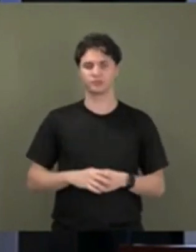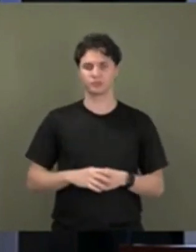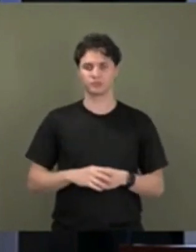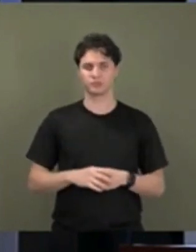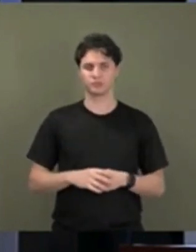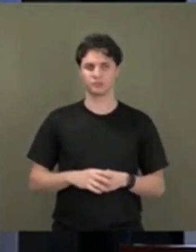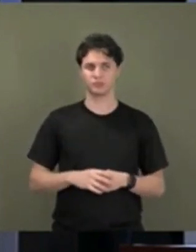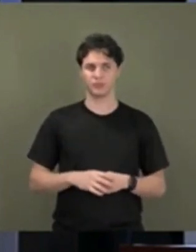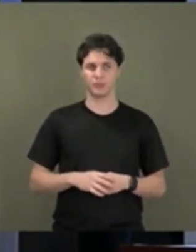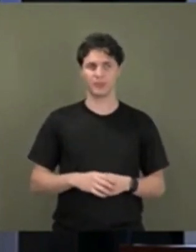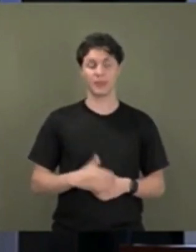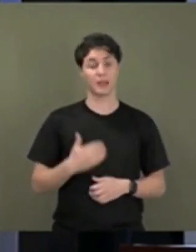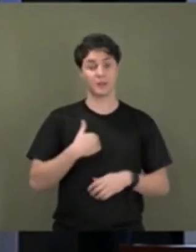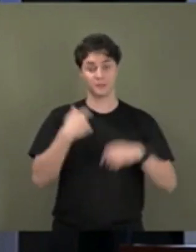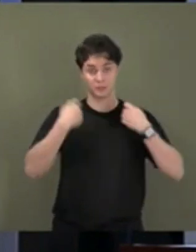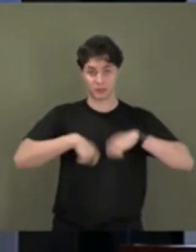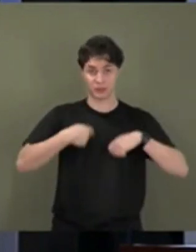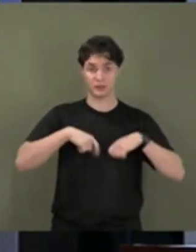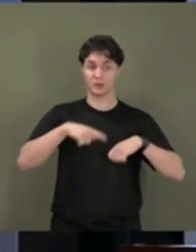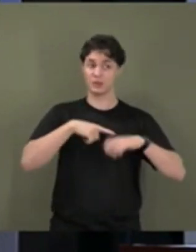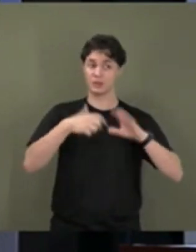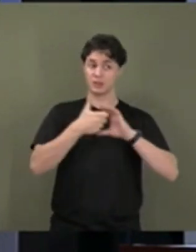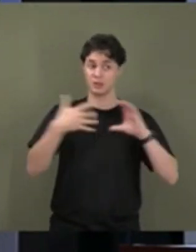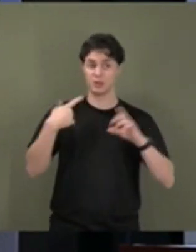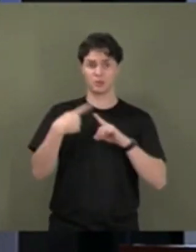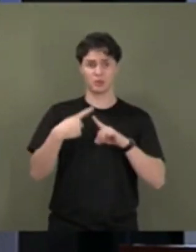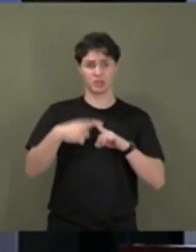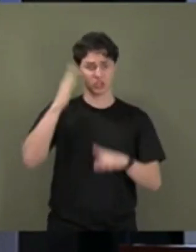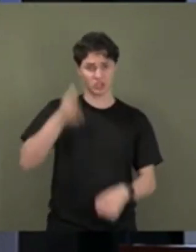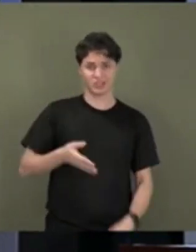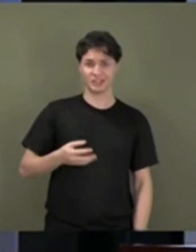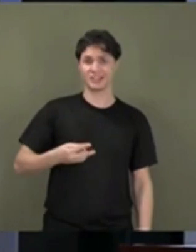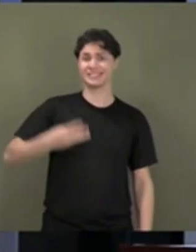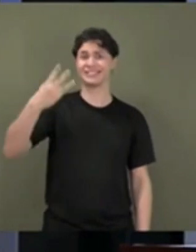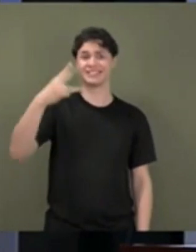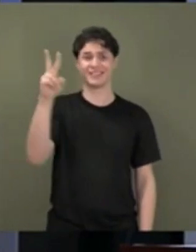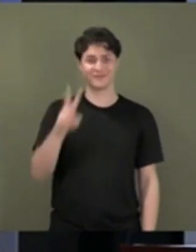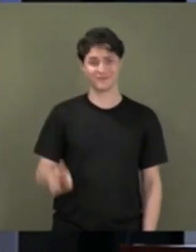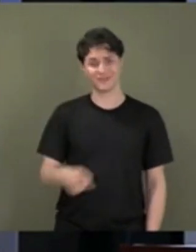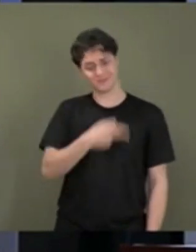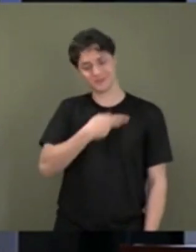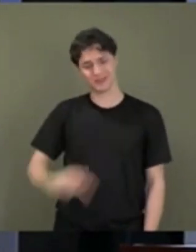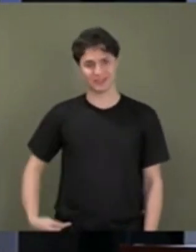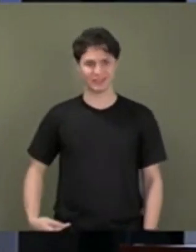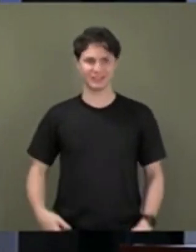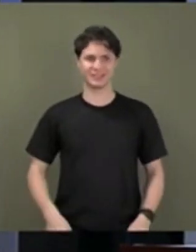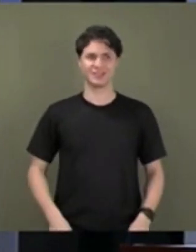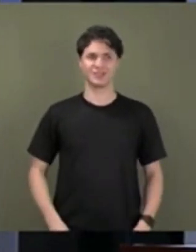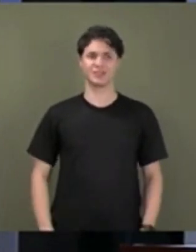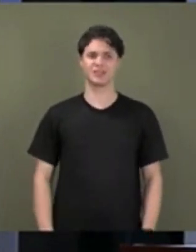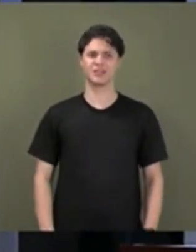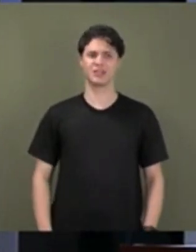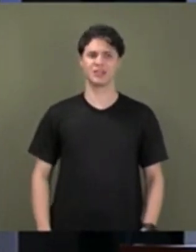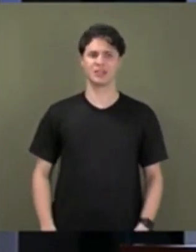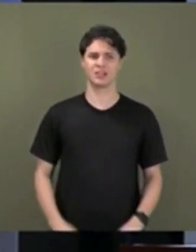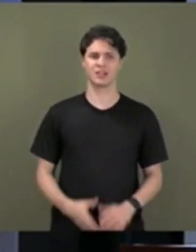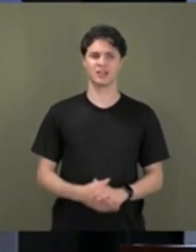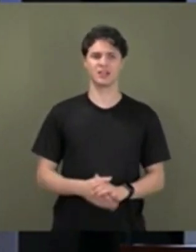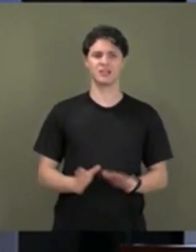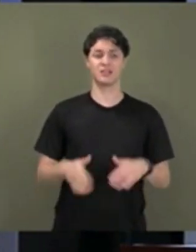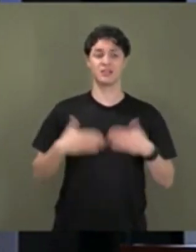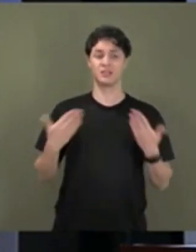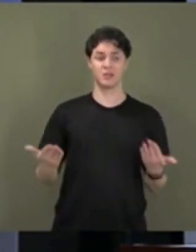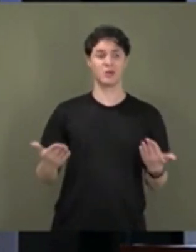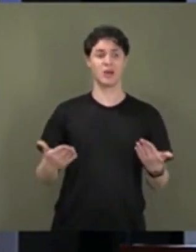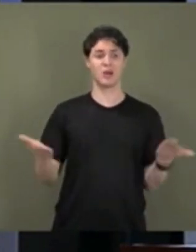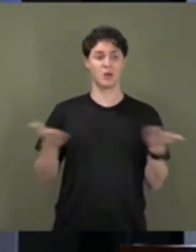devo ter esses atributos, porque estou lá pela terceira vez. E foi justamente quando eu voltei, no meu segundo